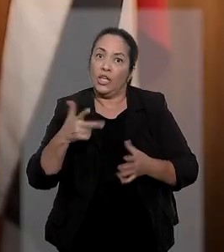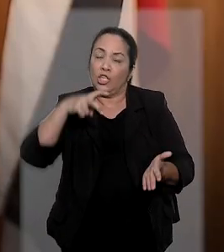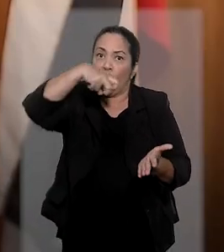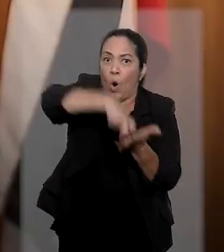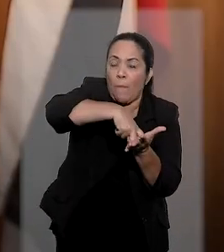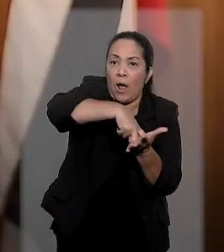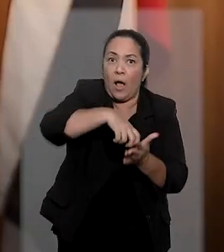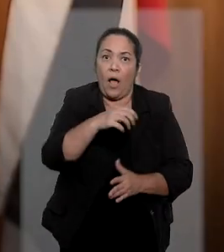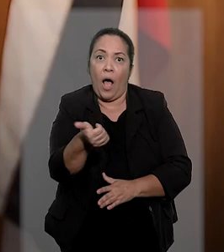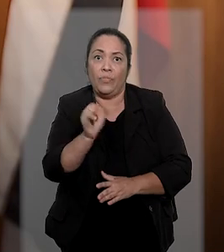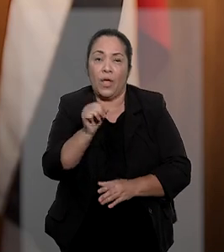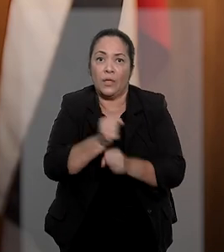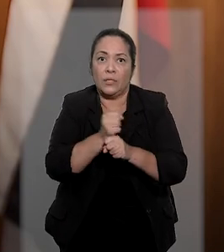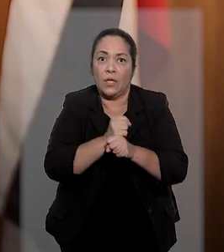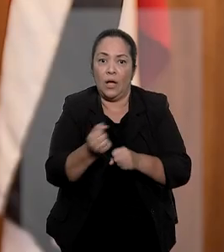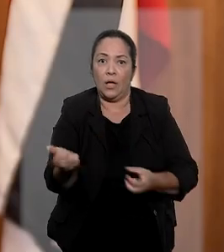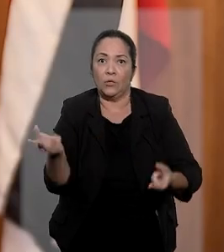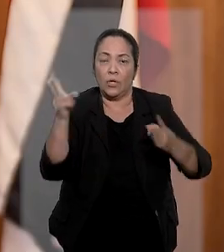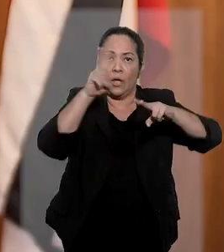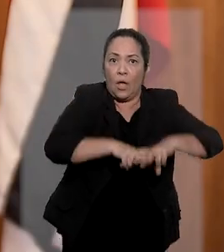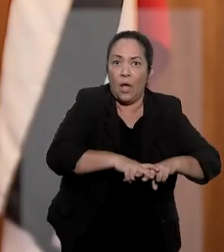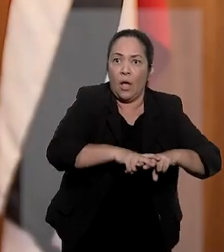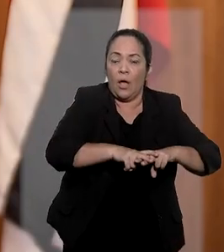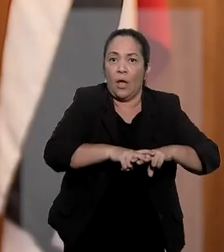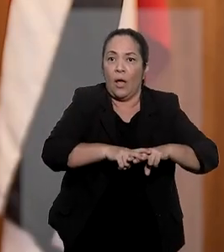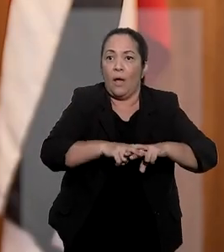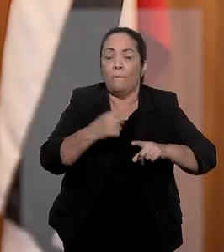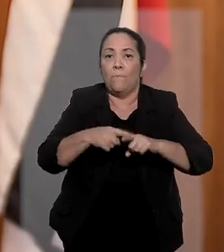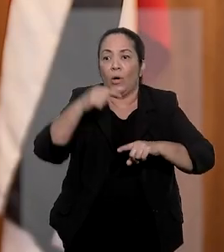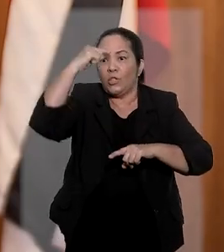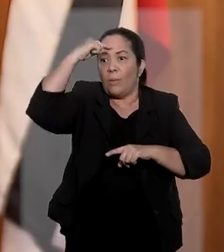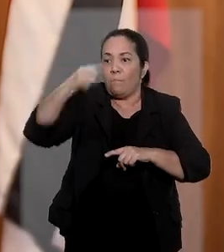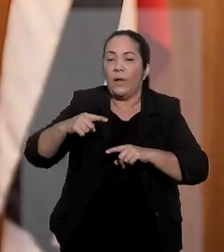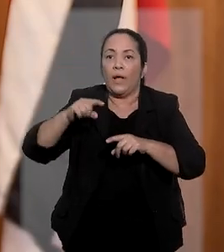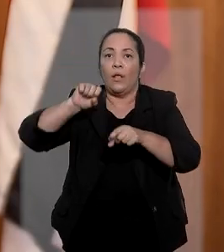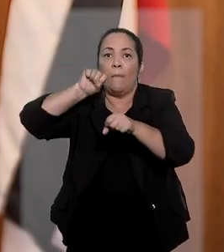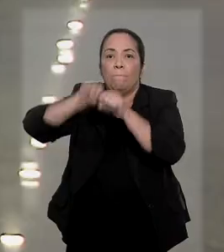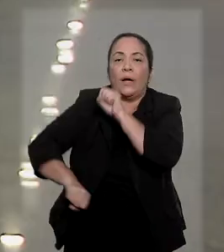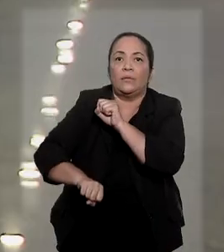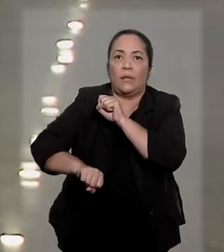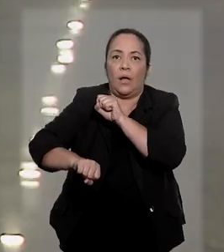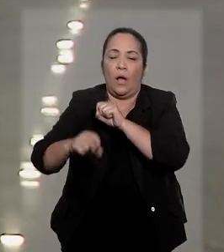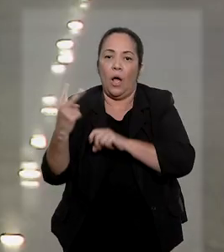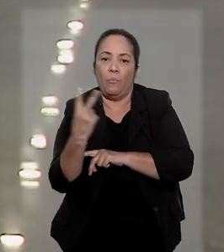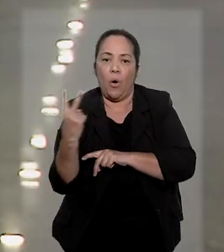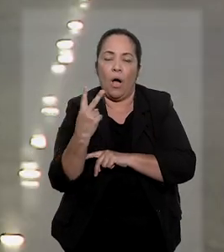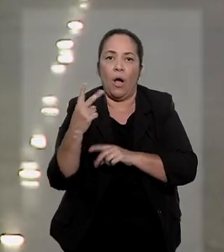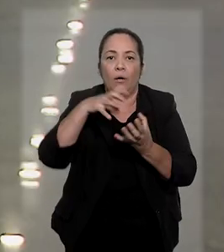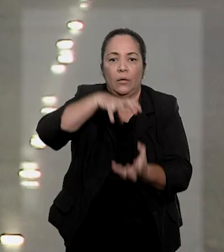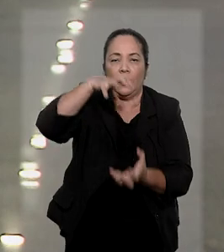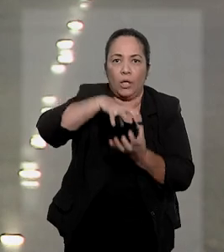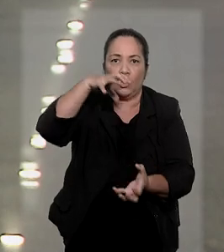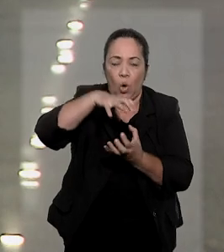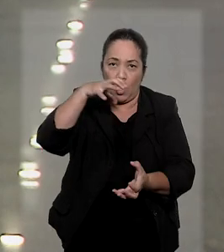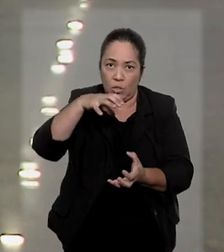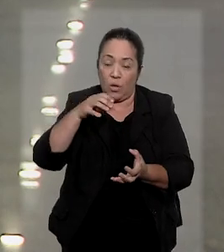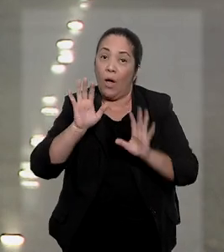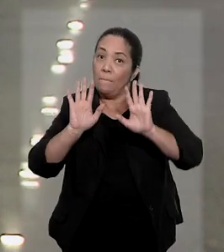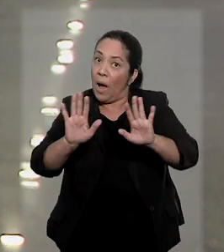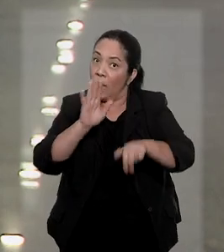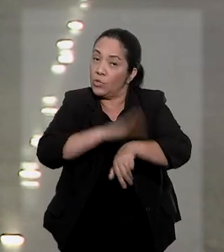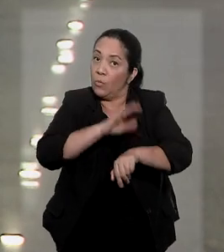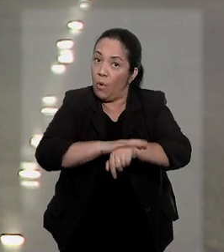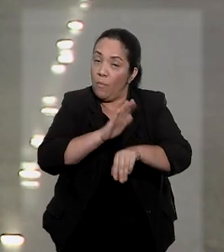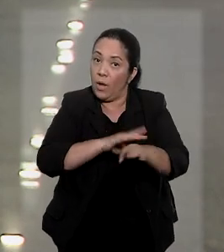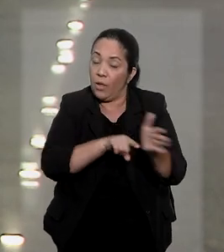a 60 anos de reclusão pelo crime de latrocínio contra um casal de idosos. De acordo com o processo, ainda na fase do